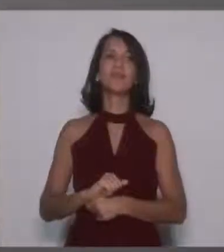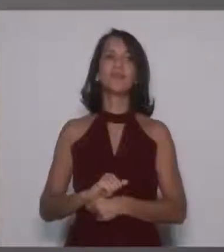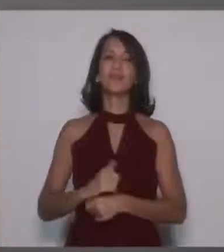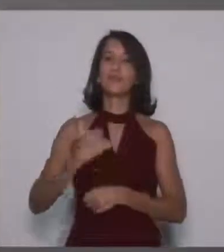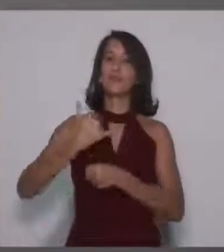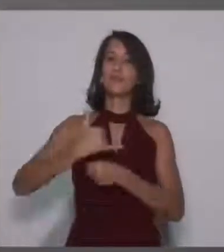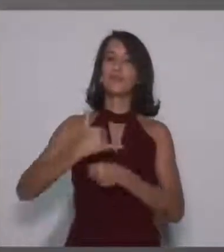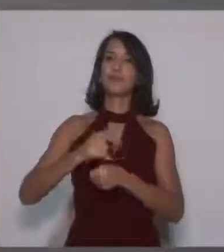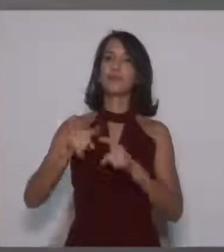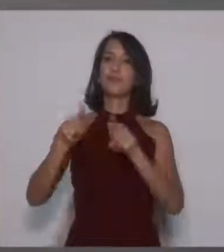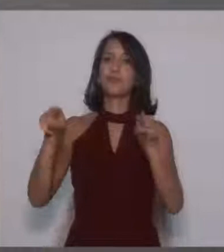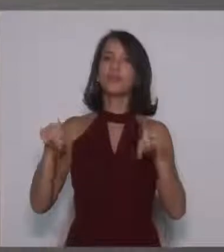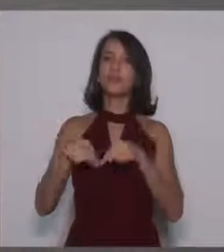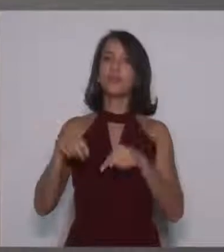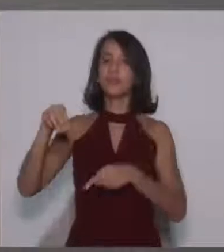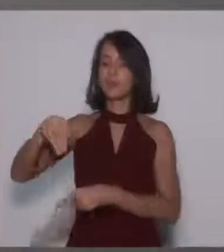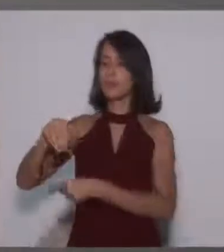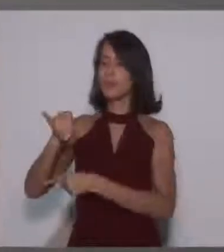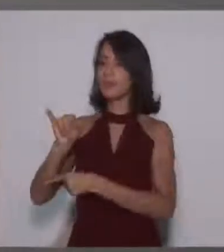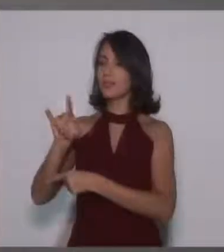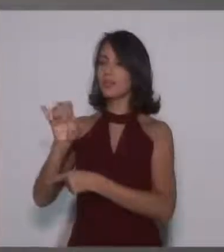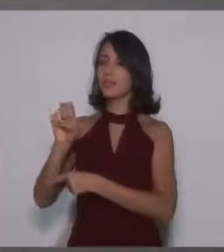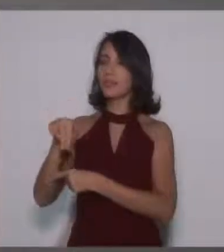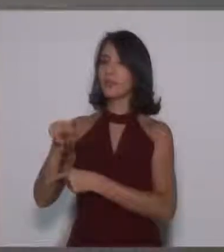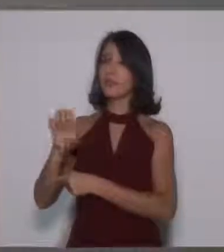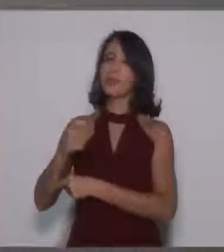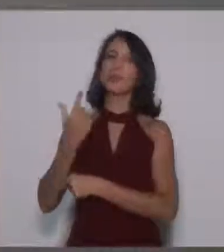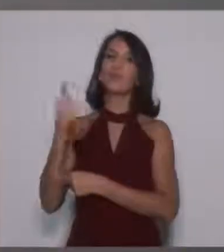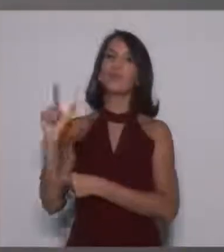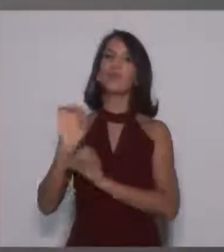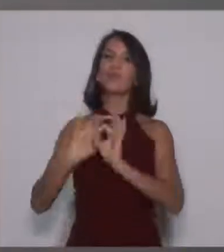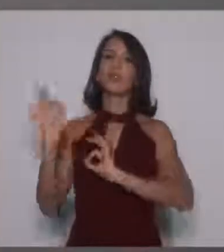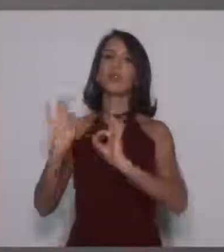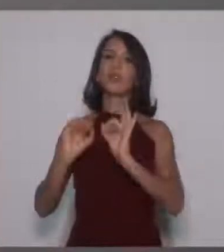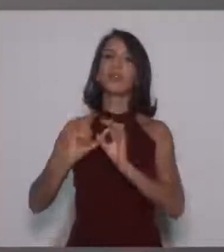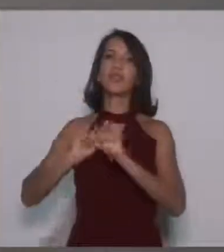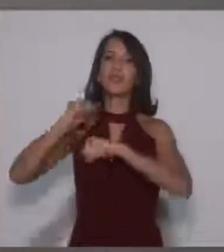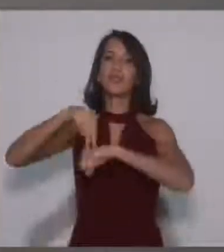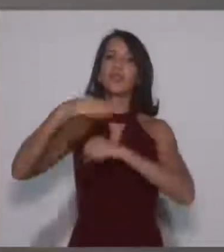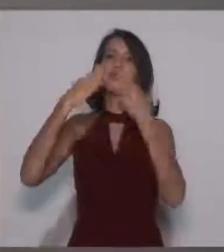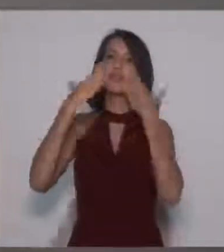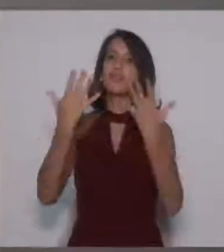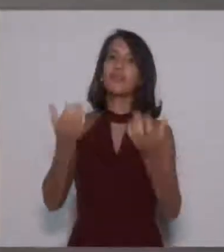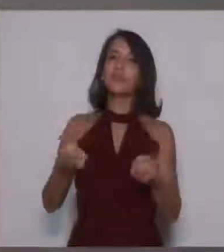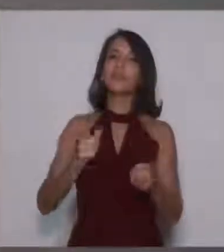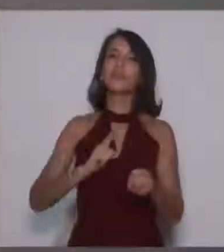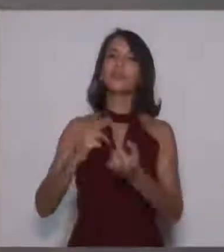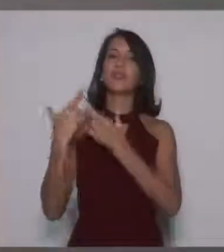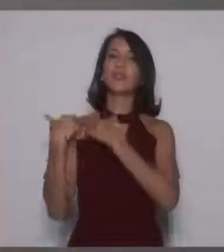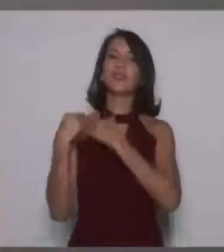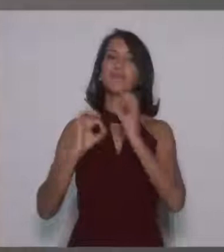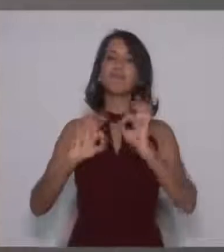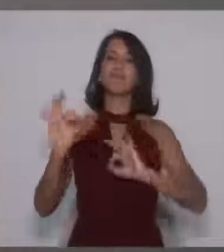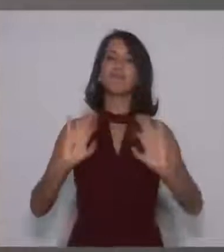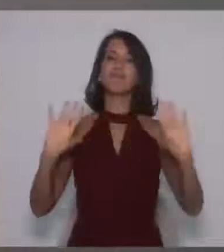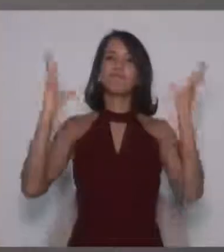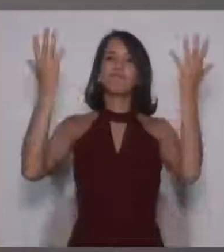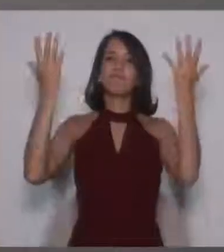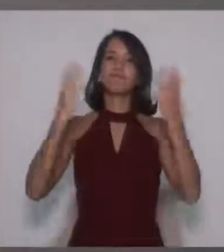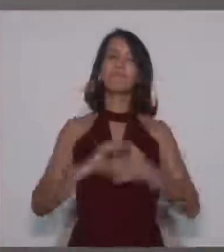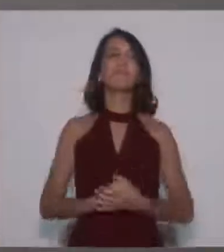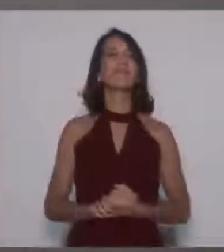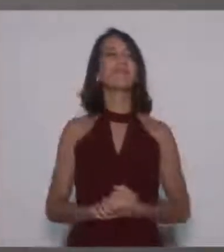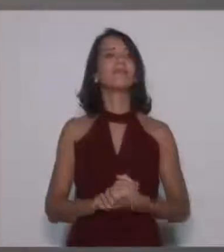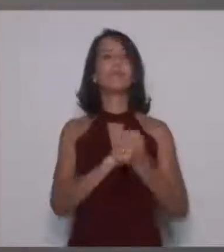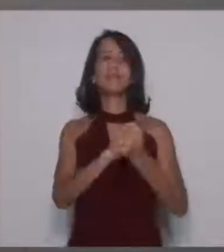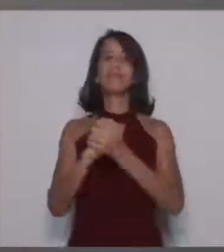chefe de gabinete Milene e os outros organizadores que esteve na frente daquele trabalho. Parabenizar a